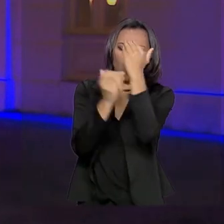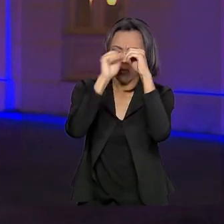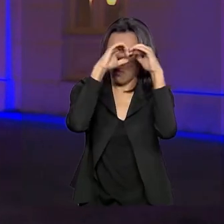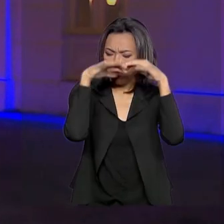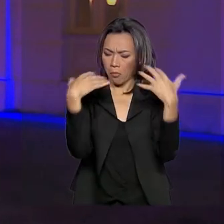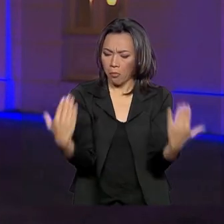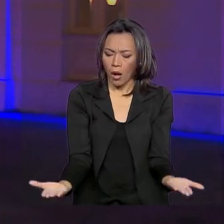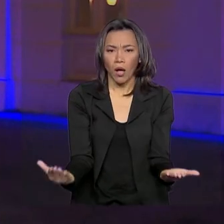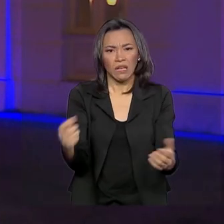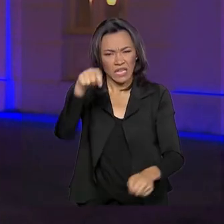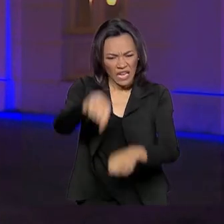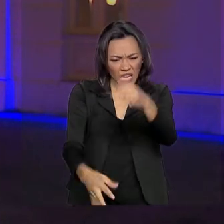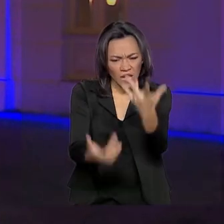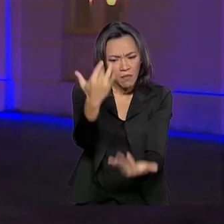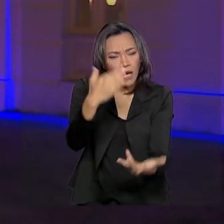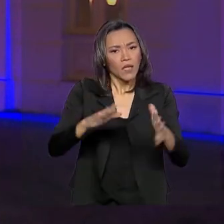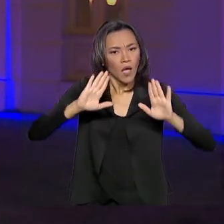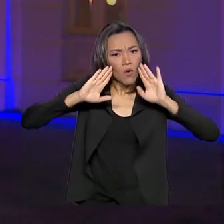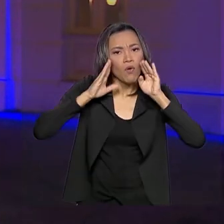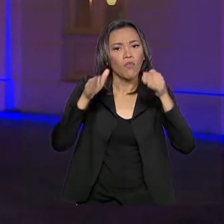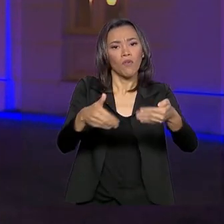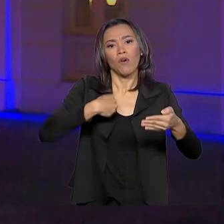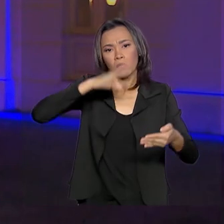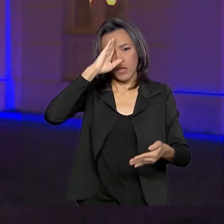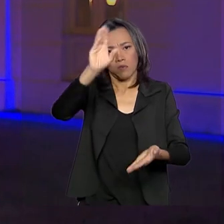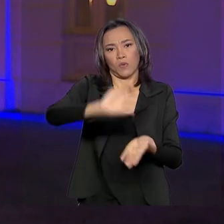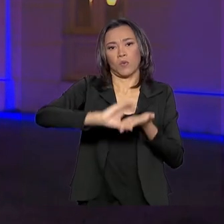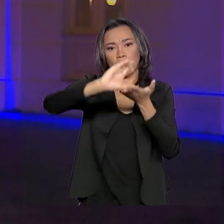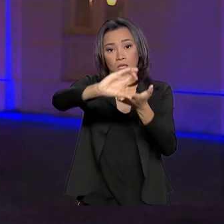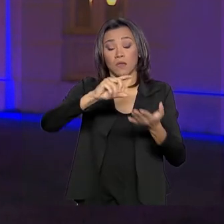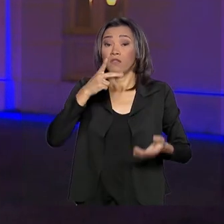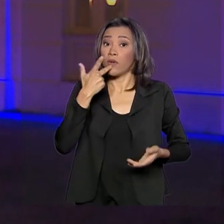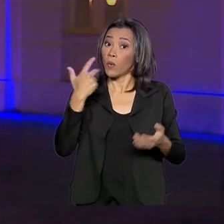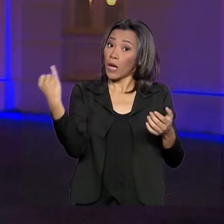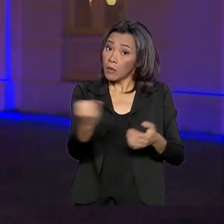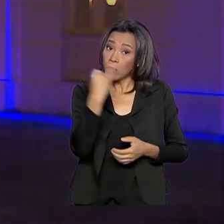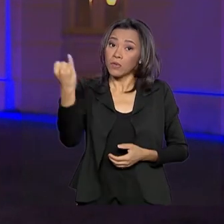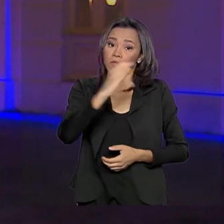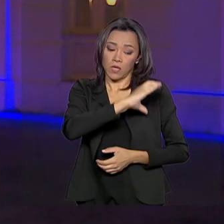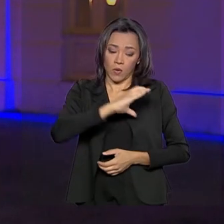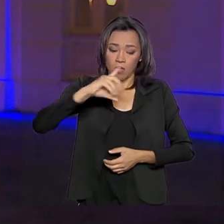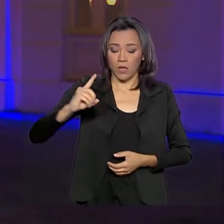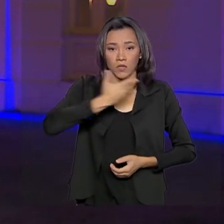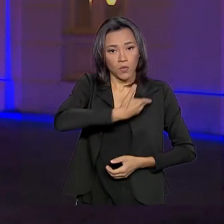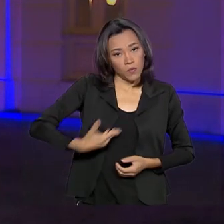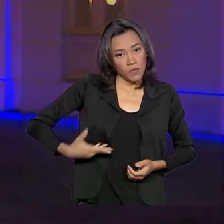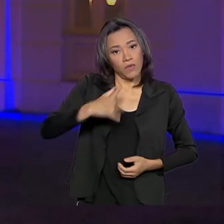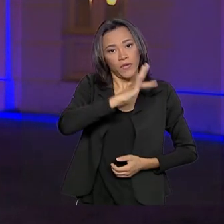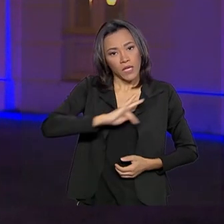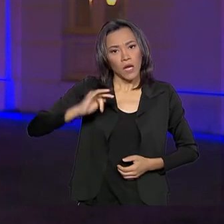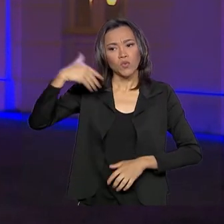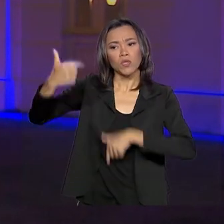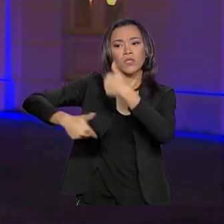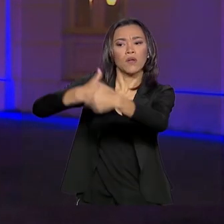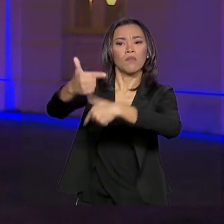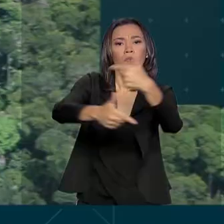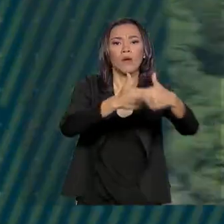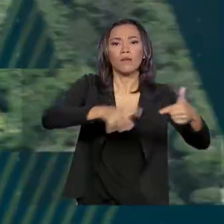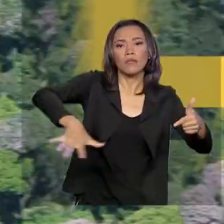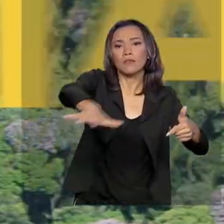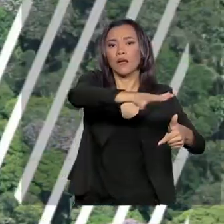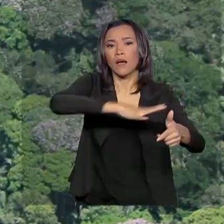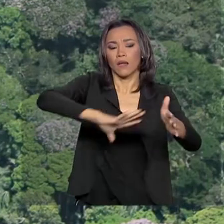do Conselho e ressaltou ainda a importância da coordenação do governo federal nas ações da Amazônia Legal.